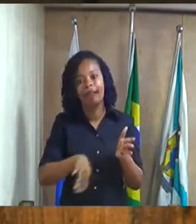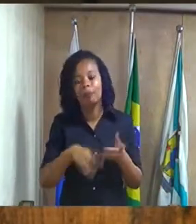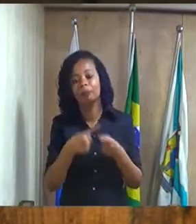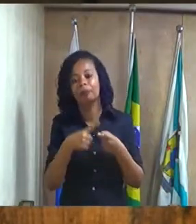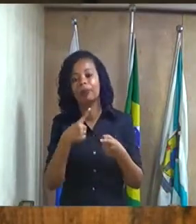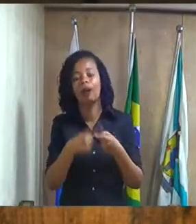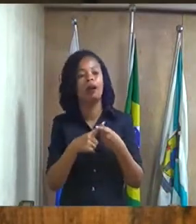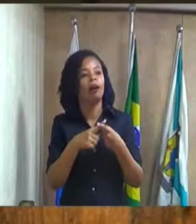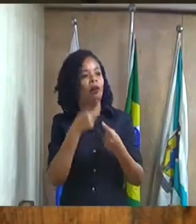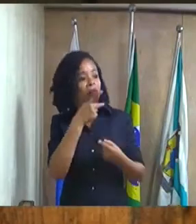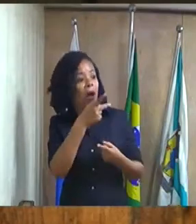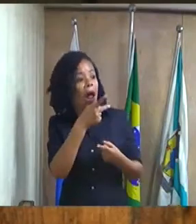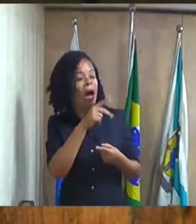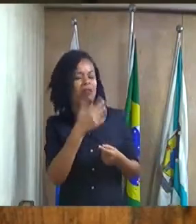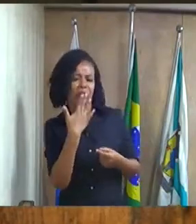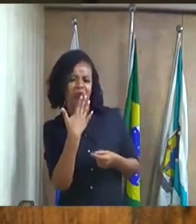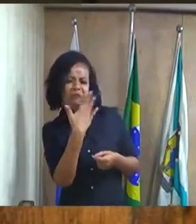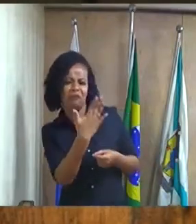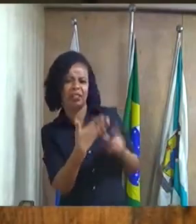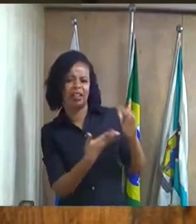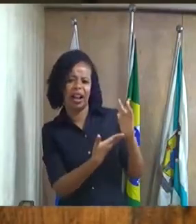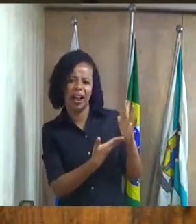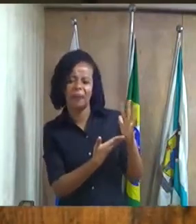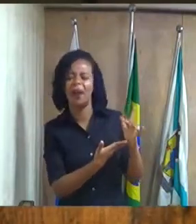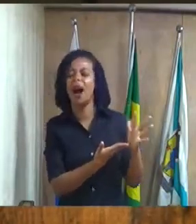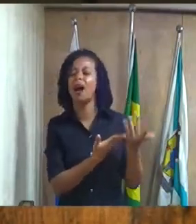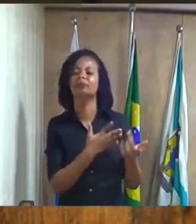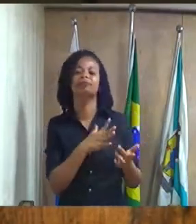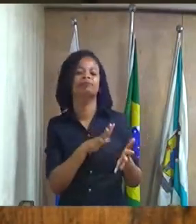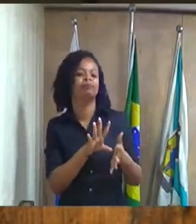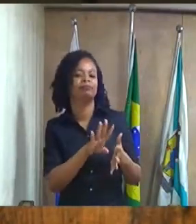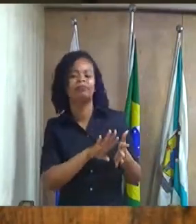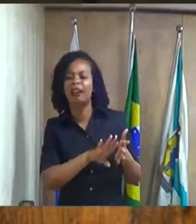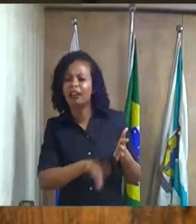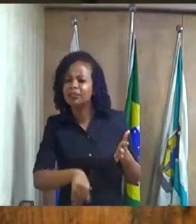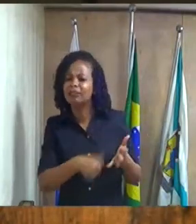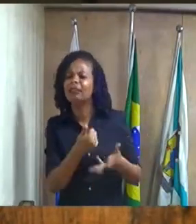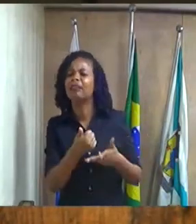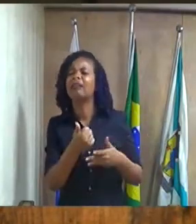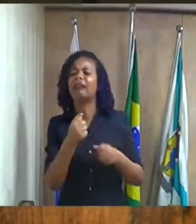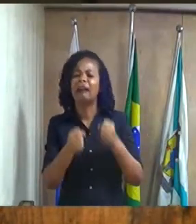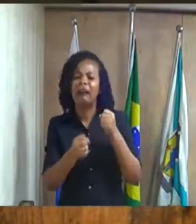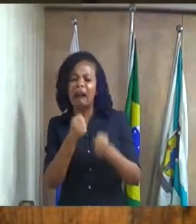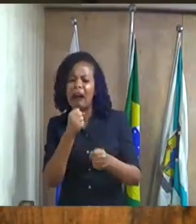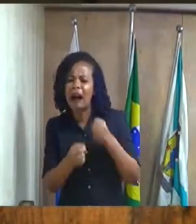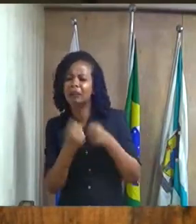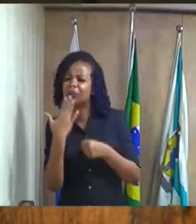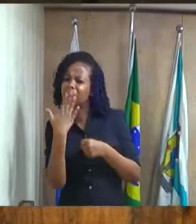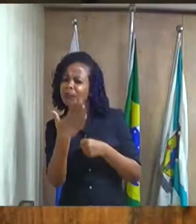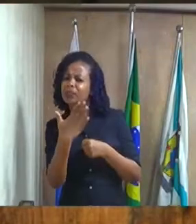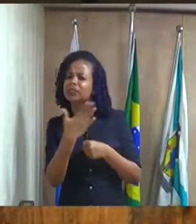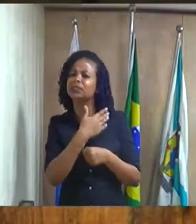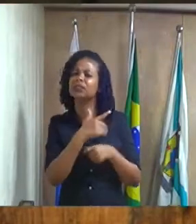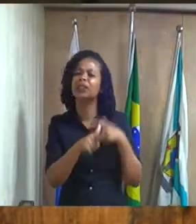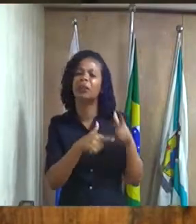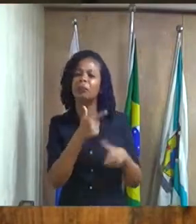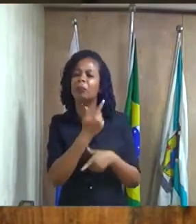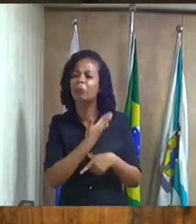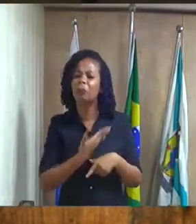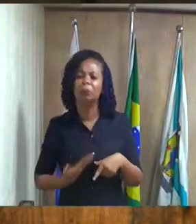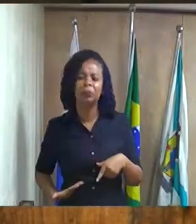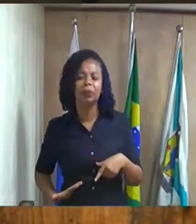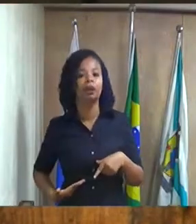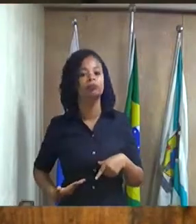frente à câmara rebocando o carro em frente lá ao serviço público é enquanto eles estão rebocando o carro